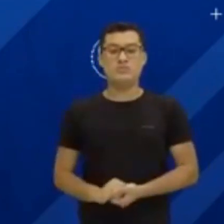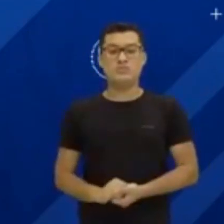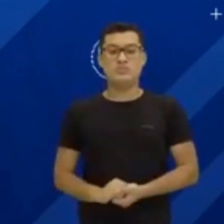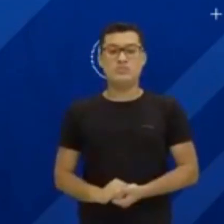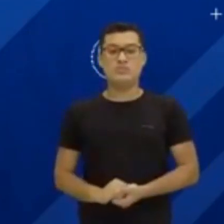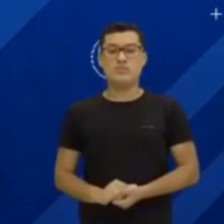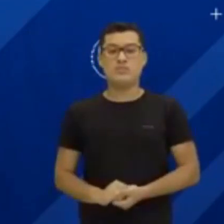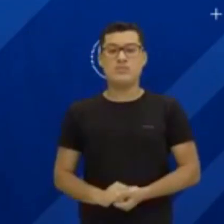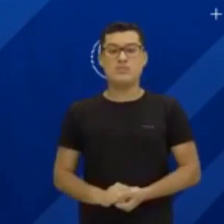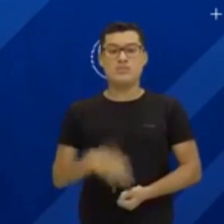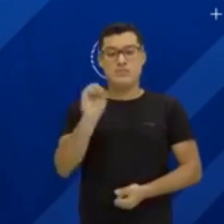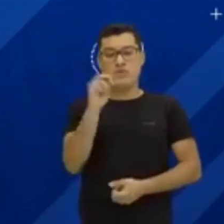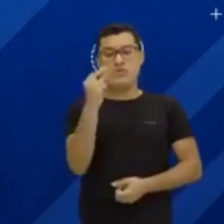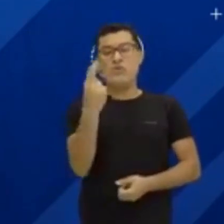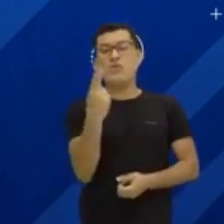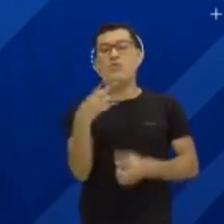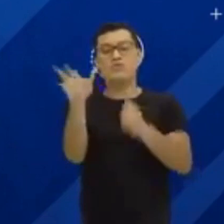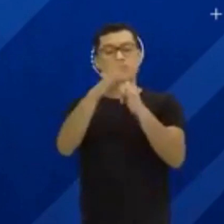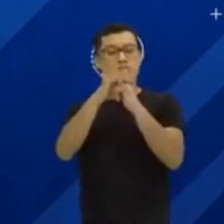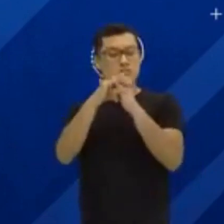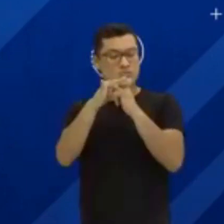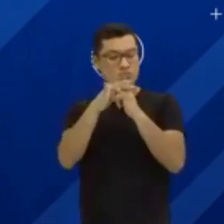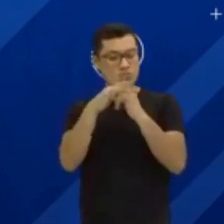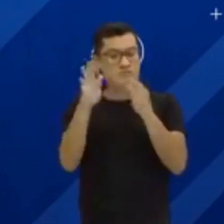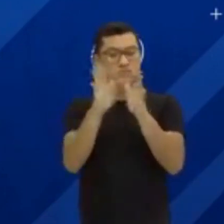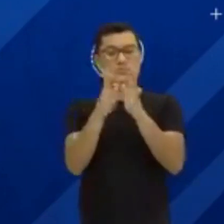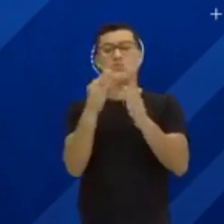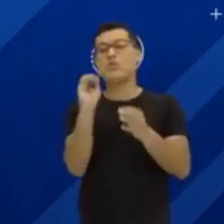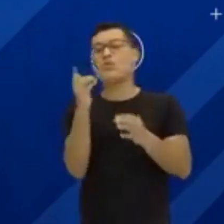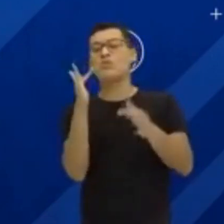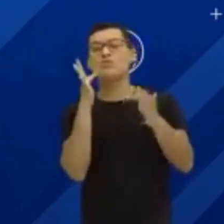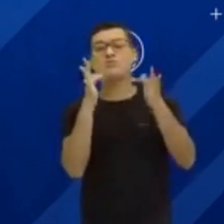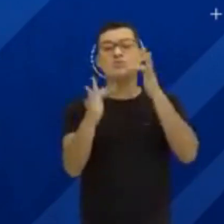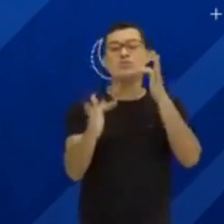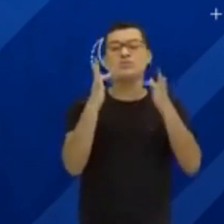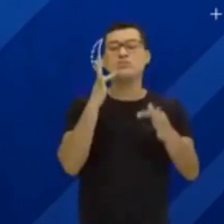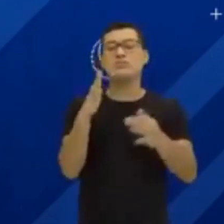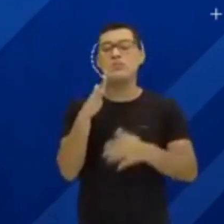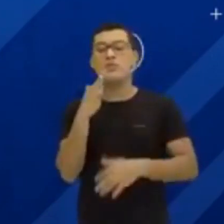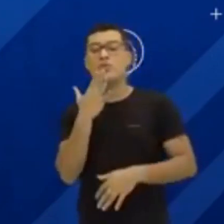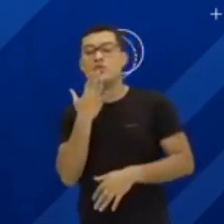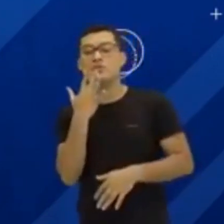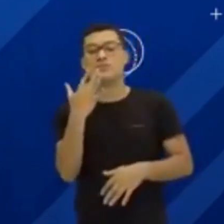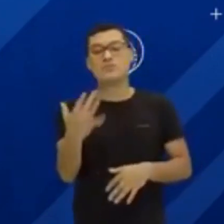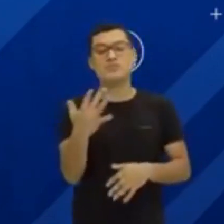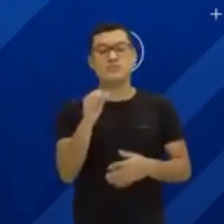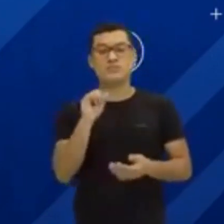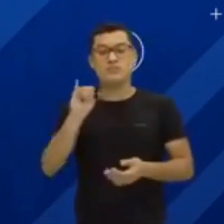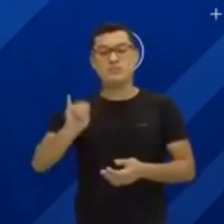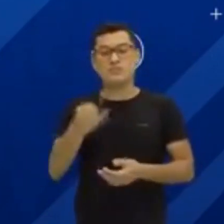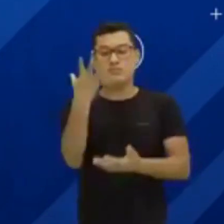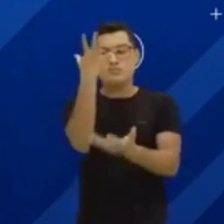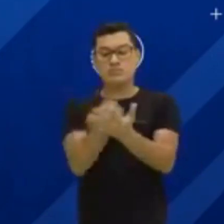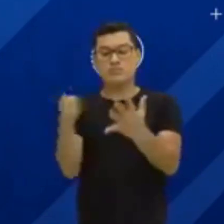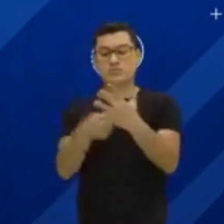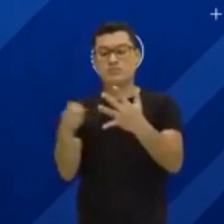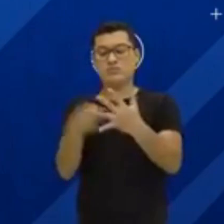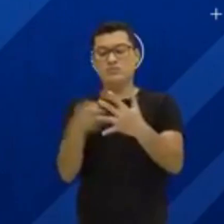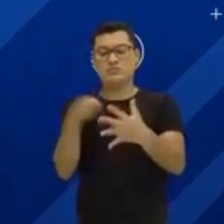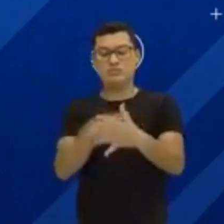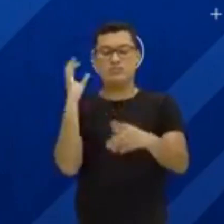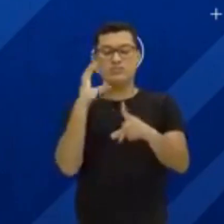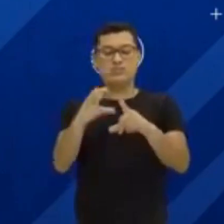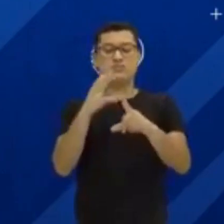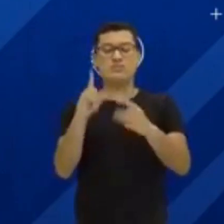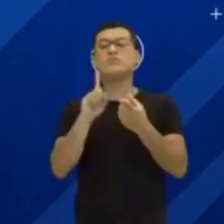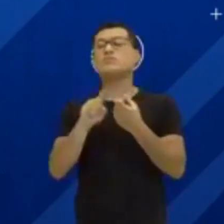.br, ou lá no YouTube, na página do Facebook. Ou, se preferir, você baixa o aplicativo Cultura Rede de Comunicação